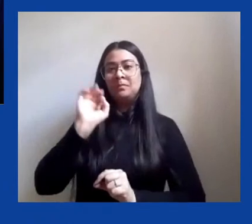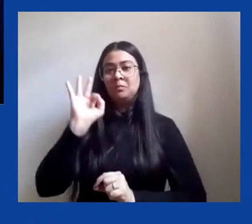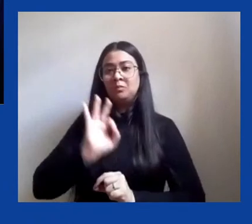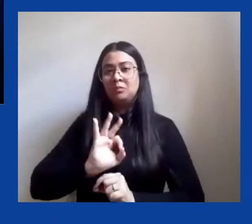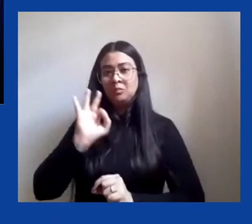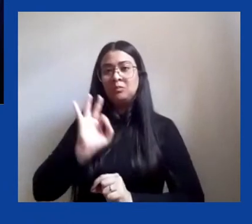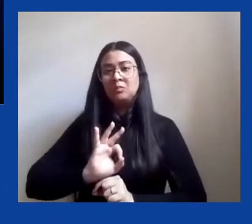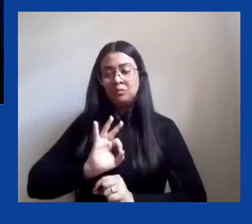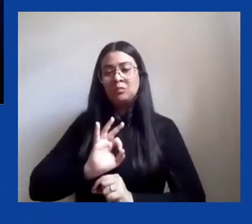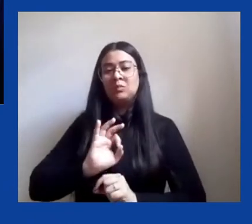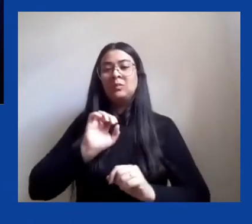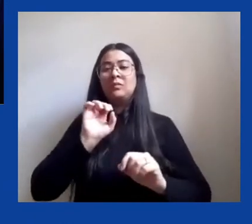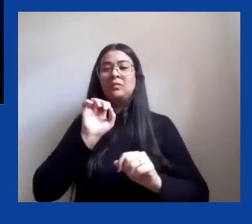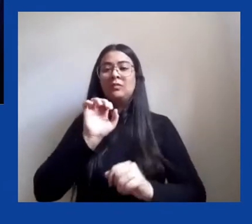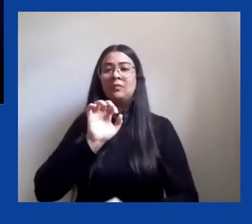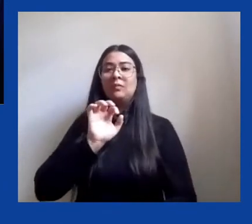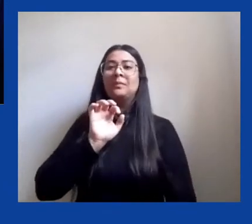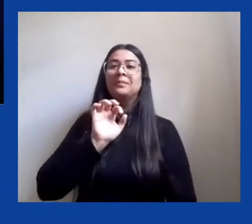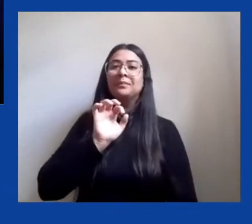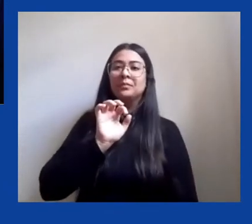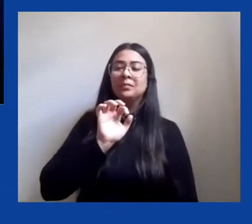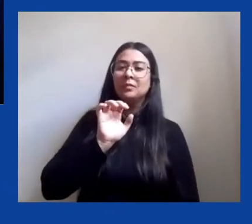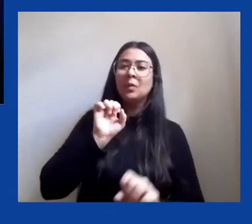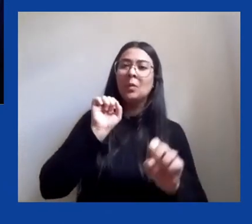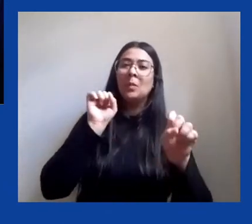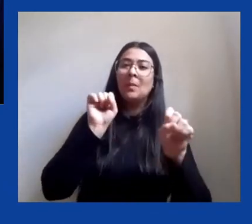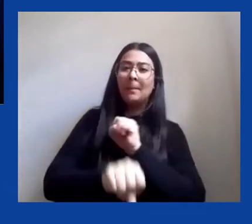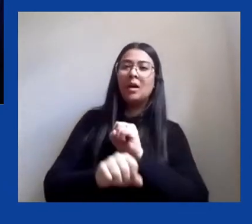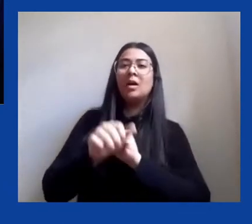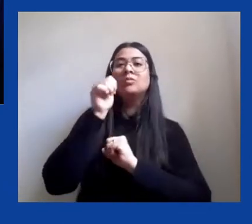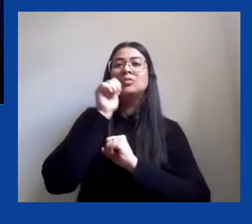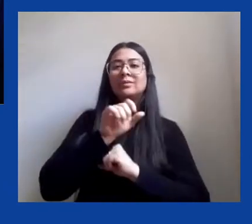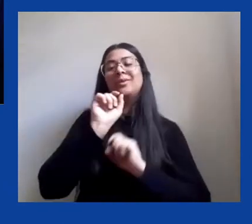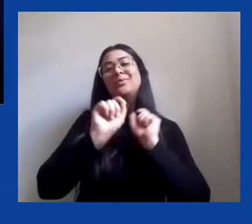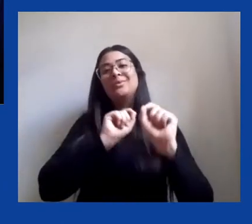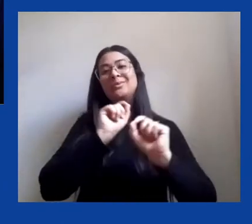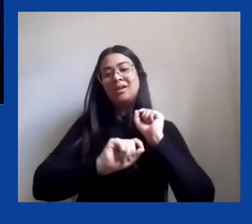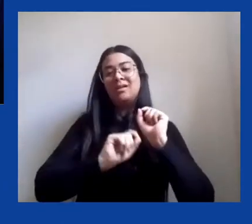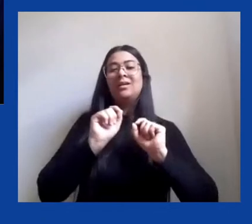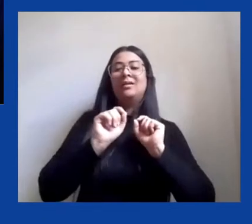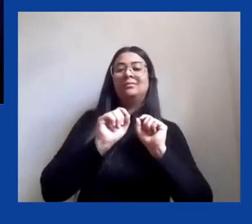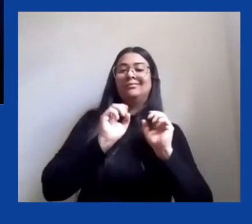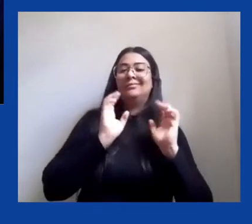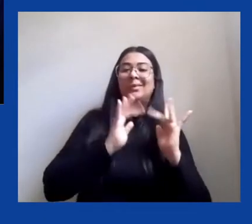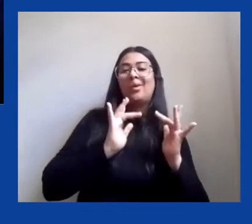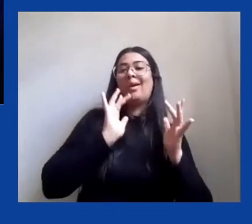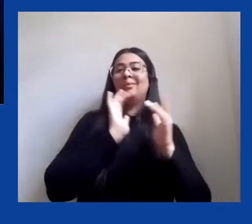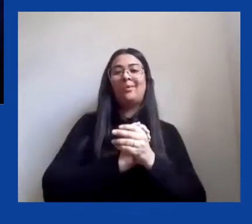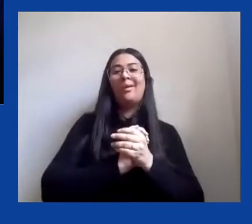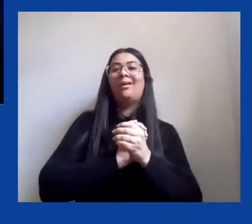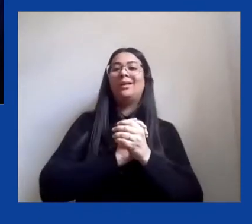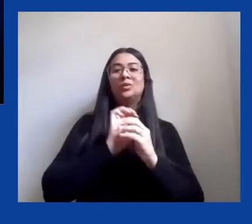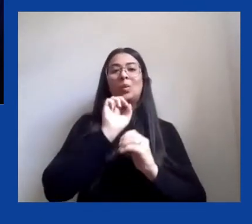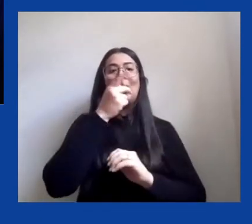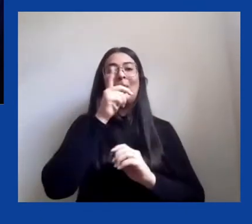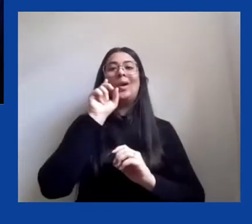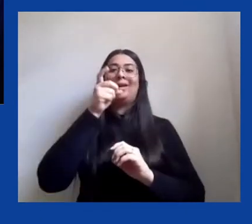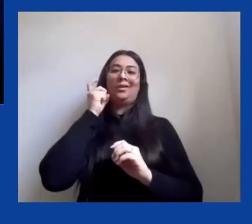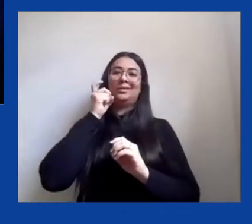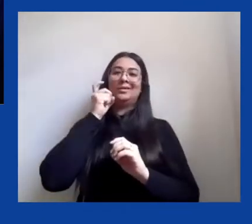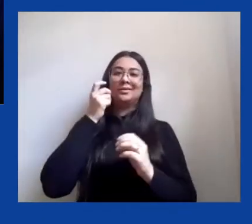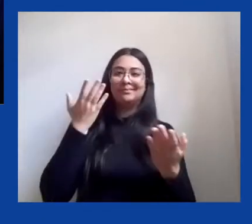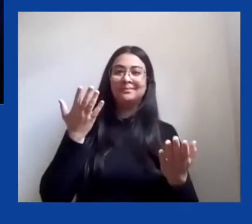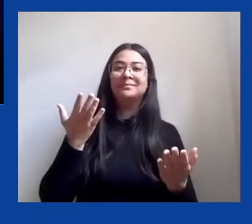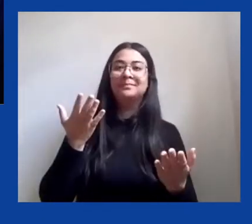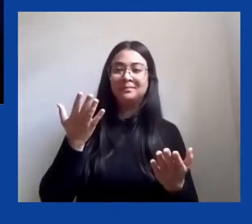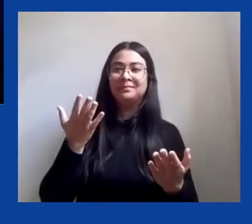praticados por companheiros ou ex-companheiros. Concluímos que as mulheres são expostas ao perigo quando